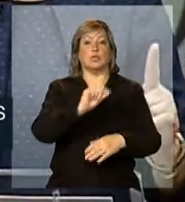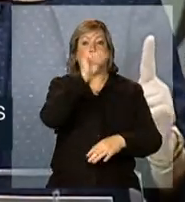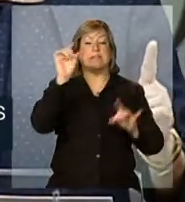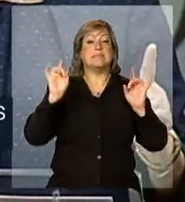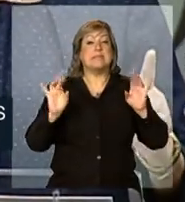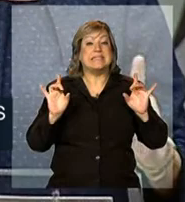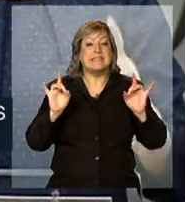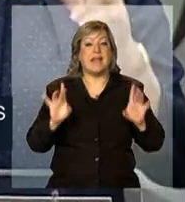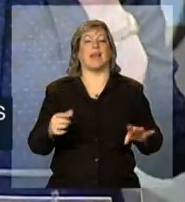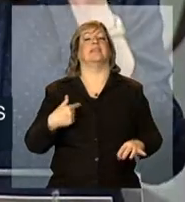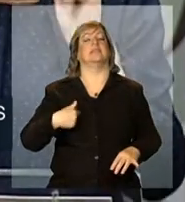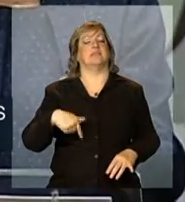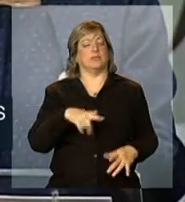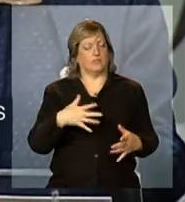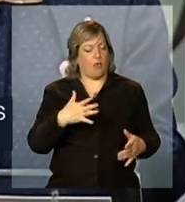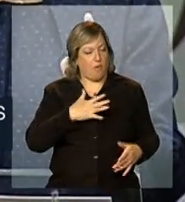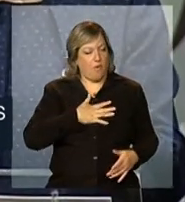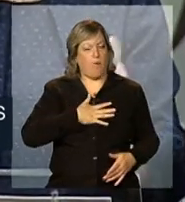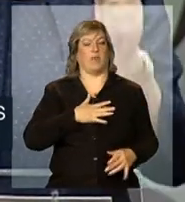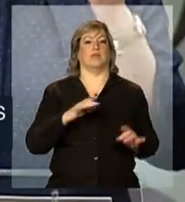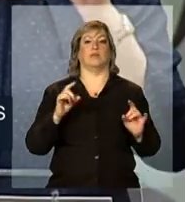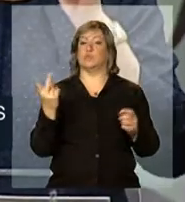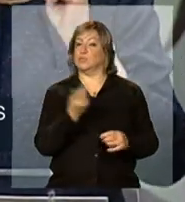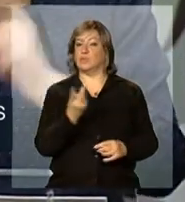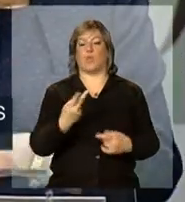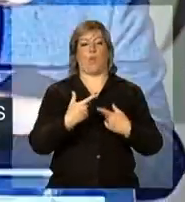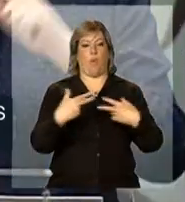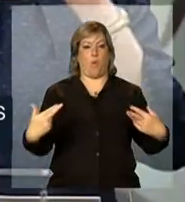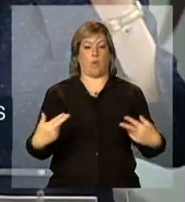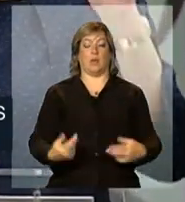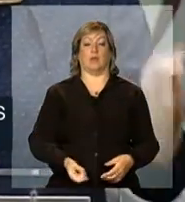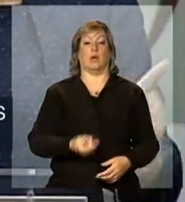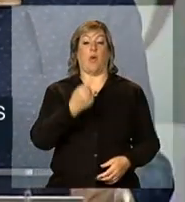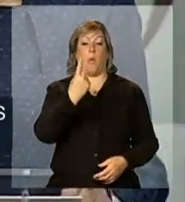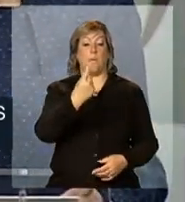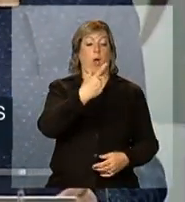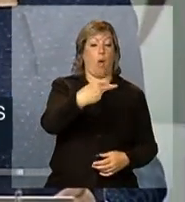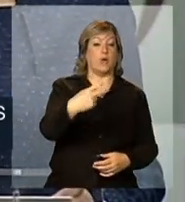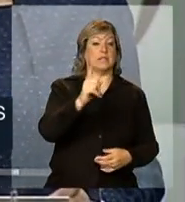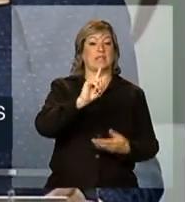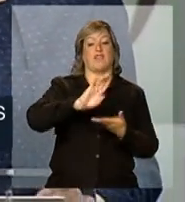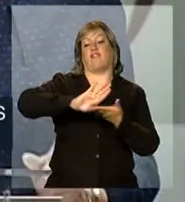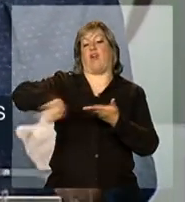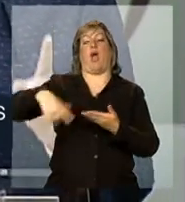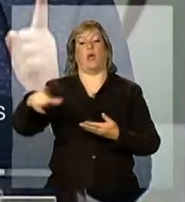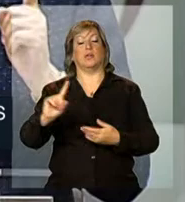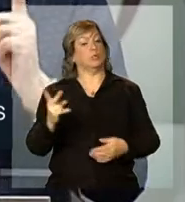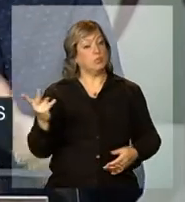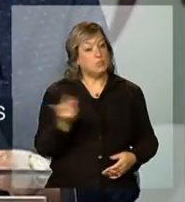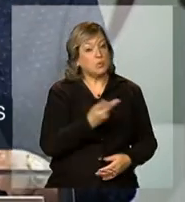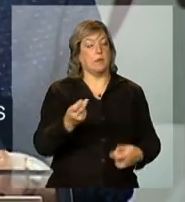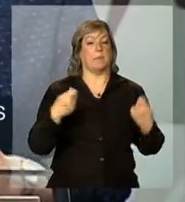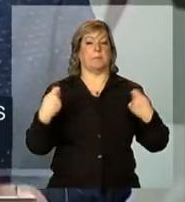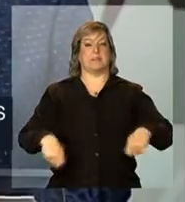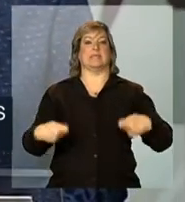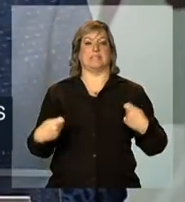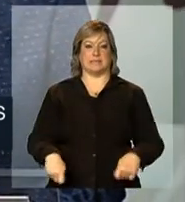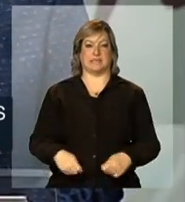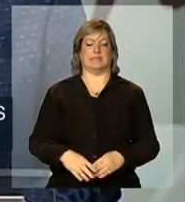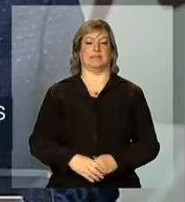especiais, das duas coisas. Uma coisa não exclui a outra. A gente